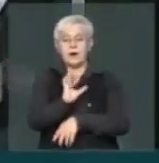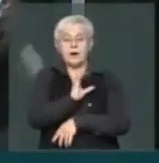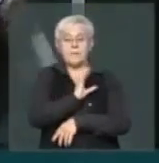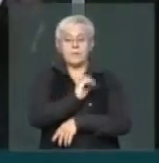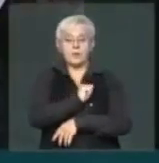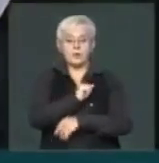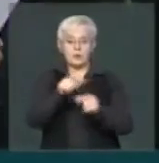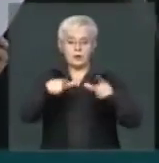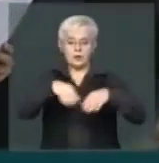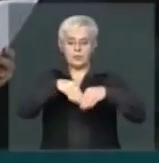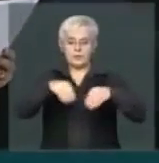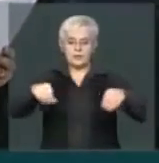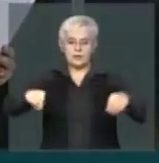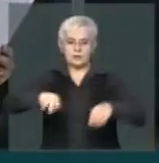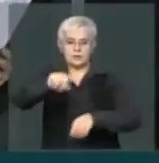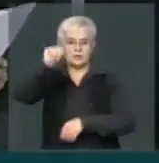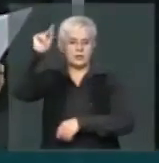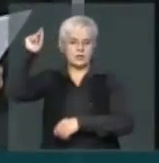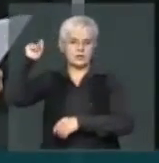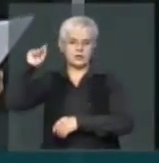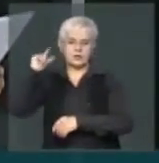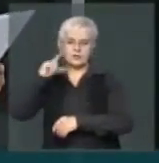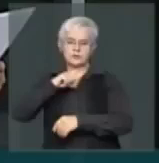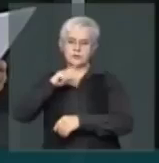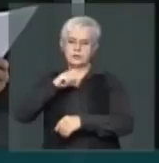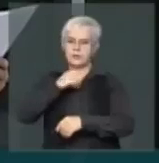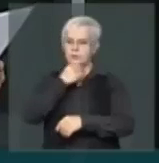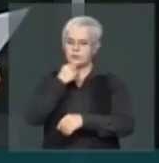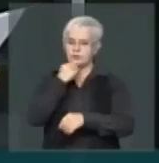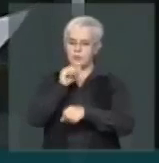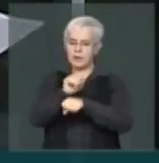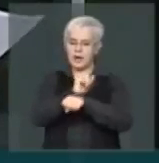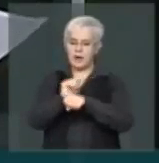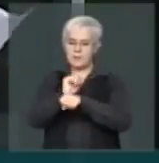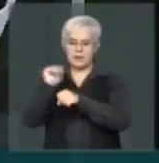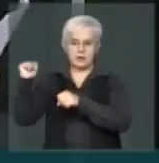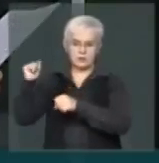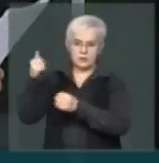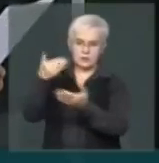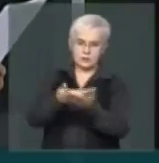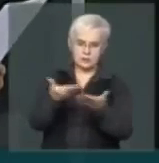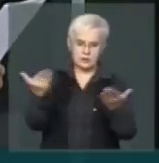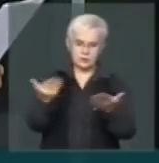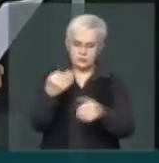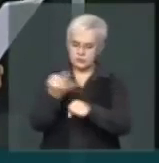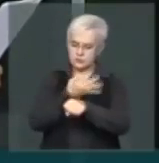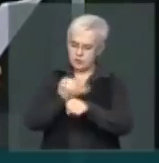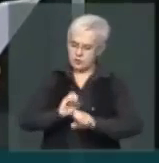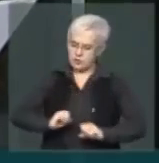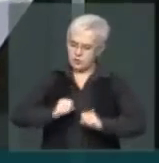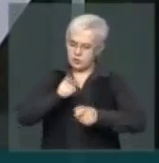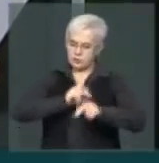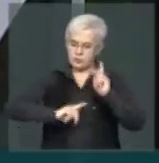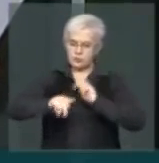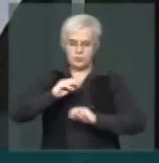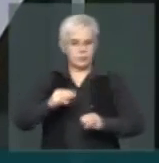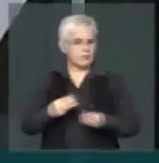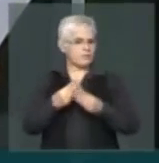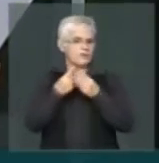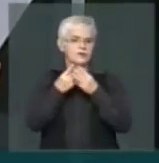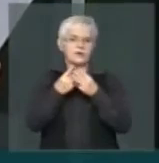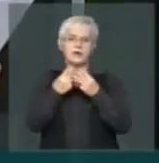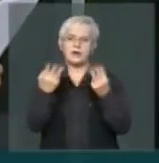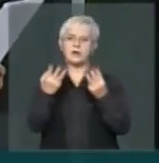conseguiu apagar desde o patriarca Abrão aos dias de hoje. A existência do povo israelita é fenômeno singular, racionalmente